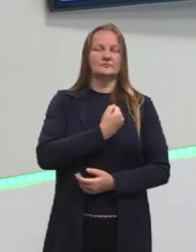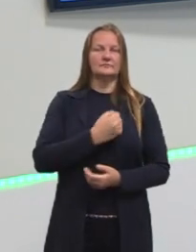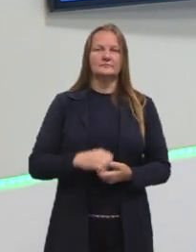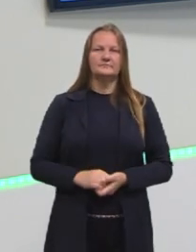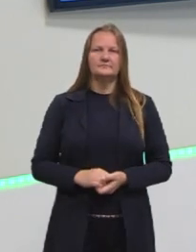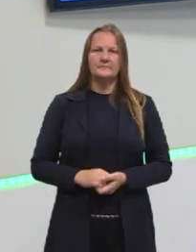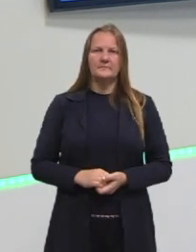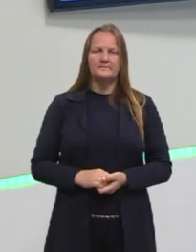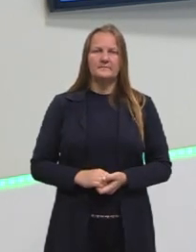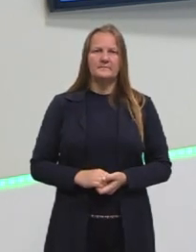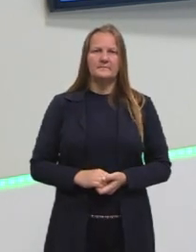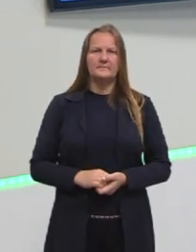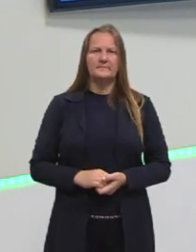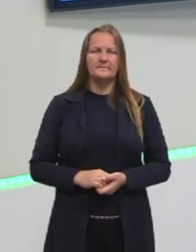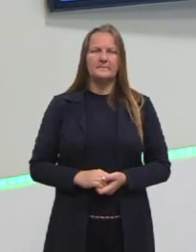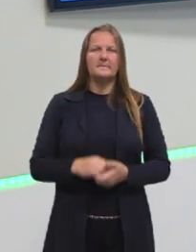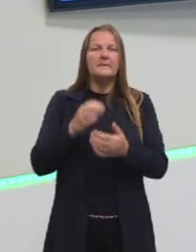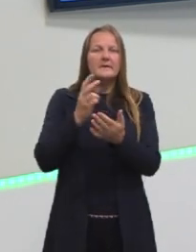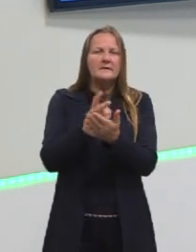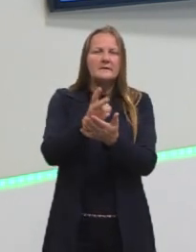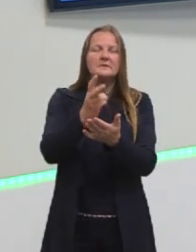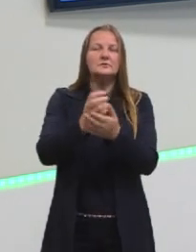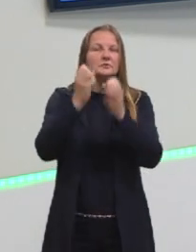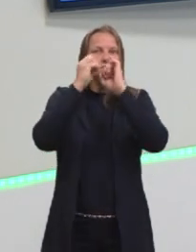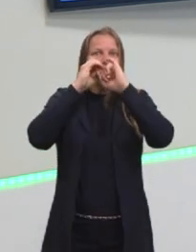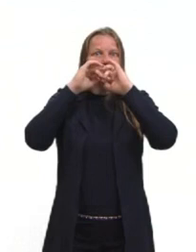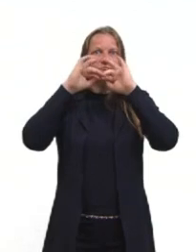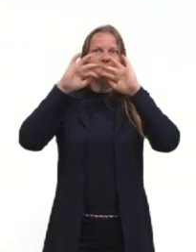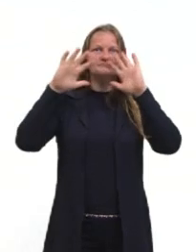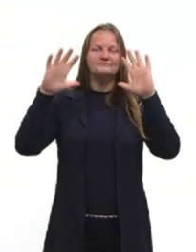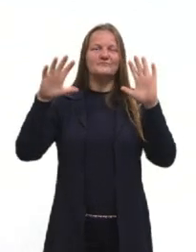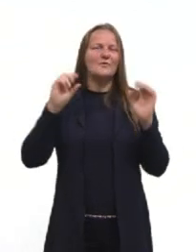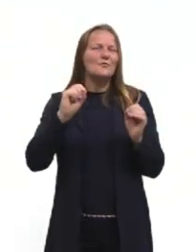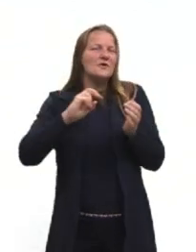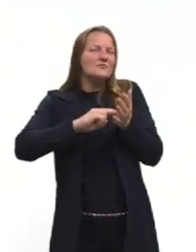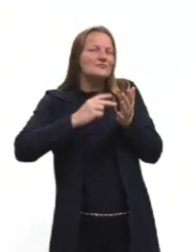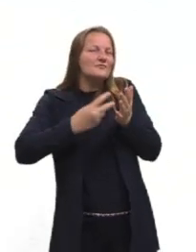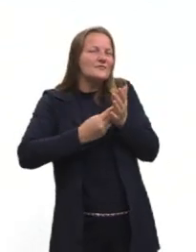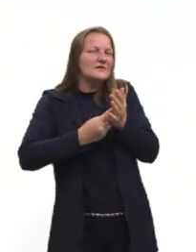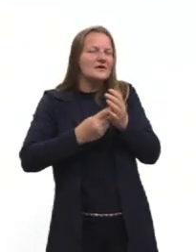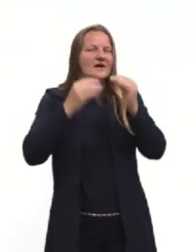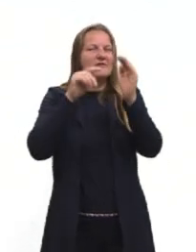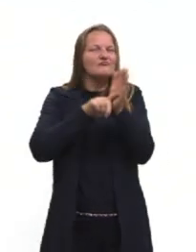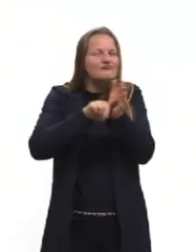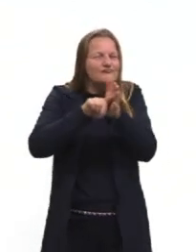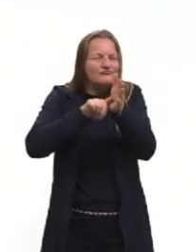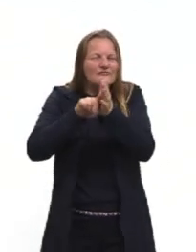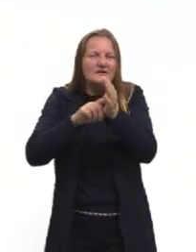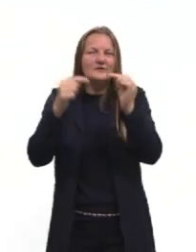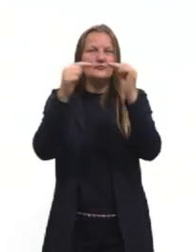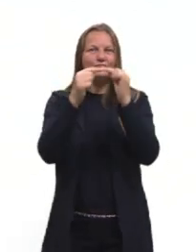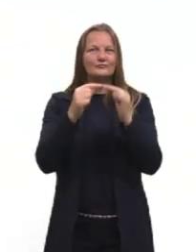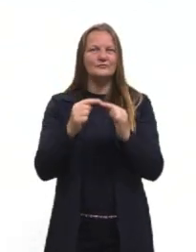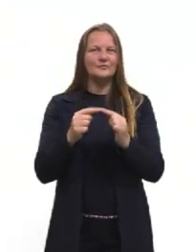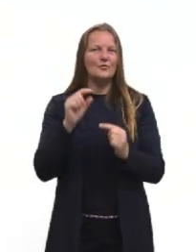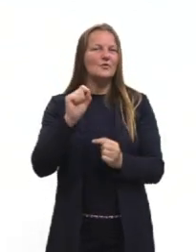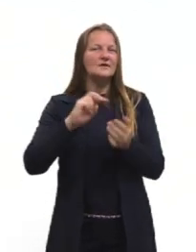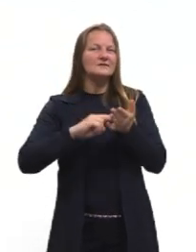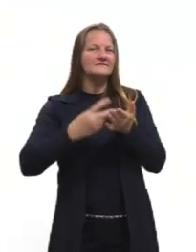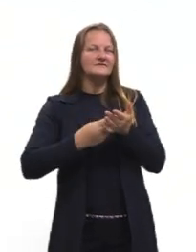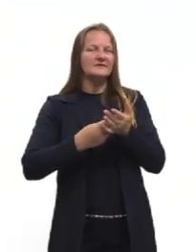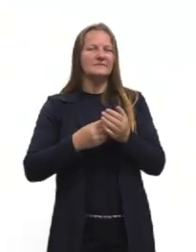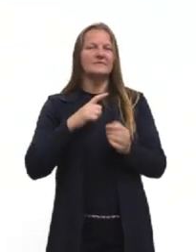E aí para a gente continuar entendendo o sentido da análise combinatória. Em situações,